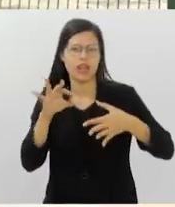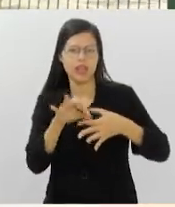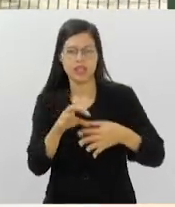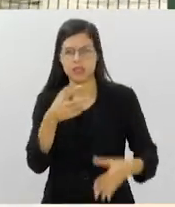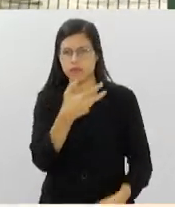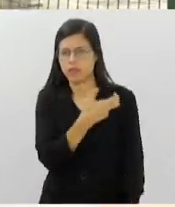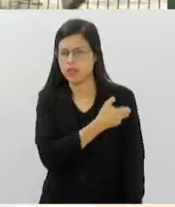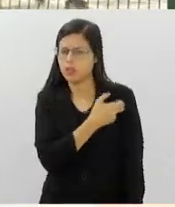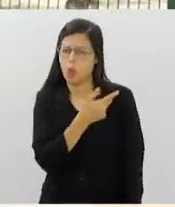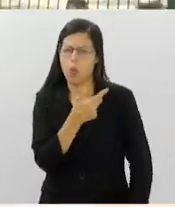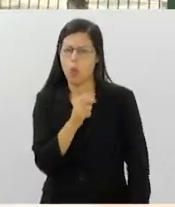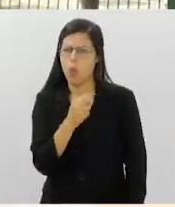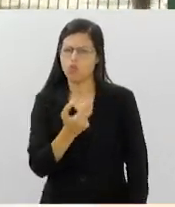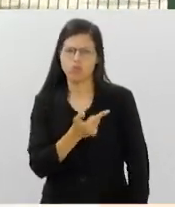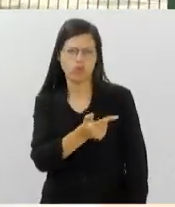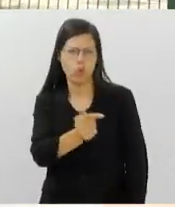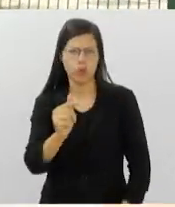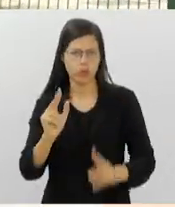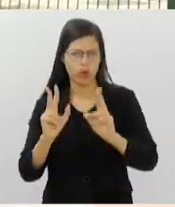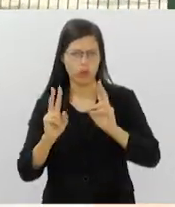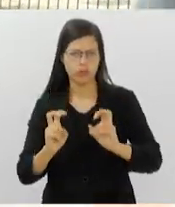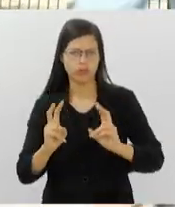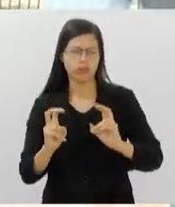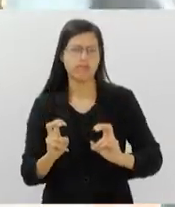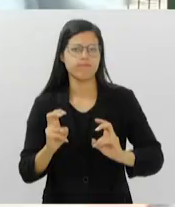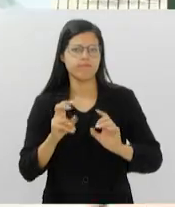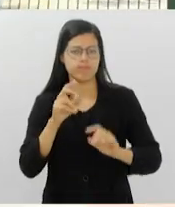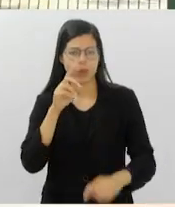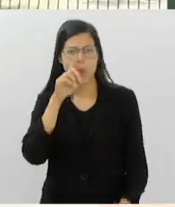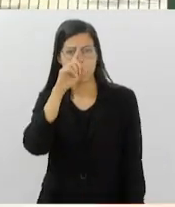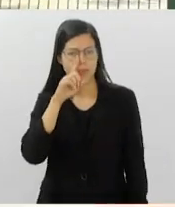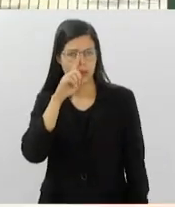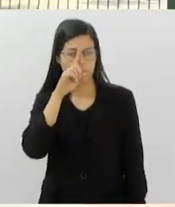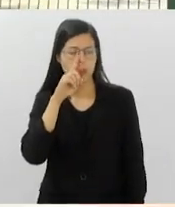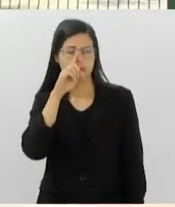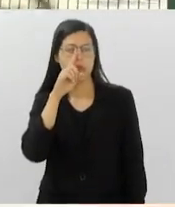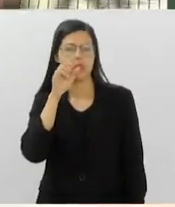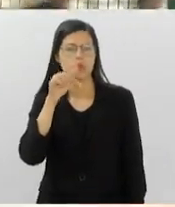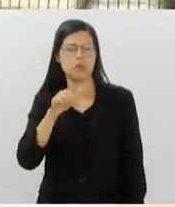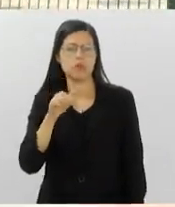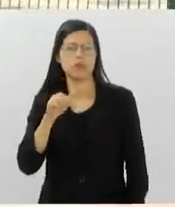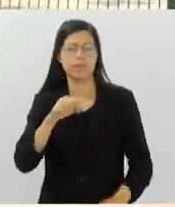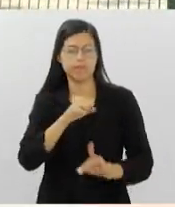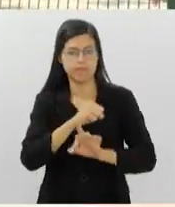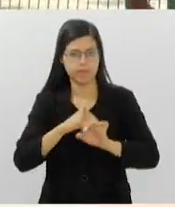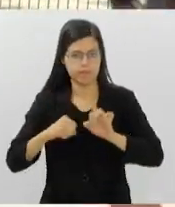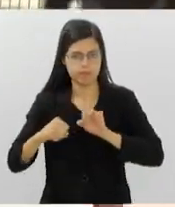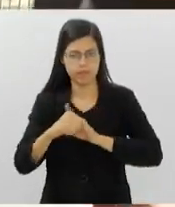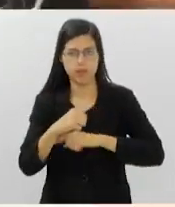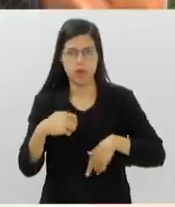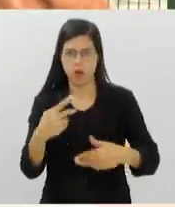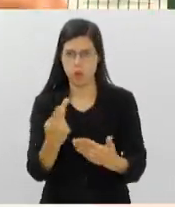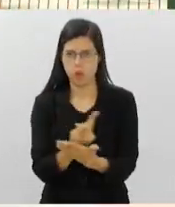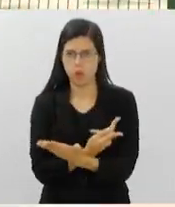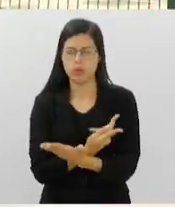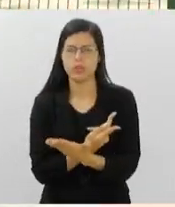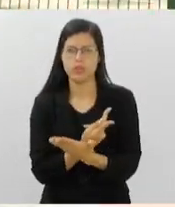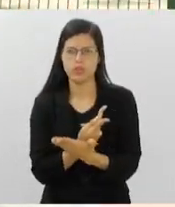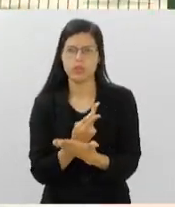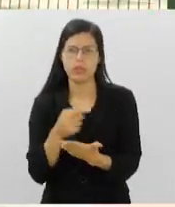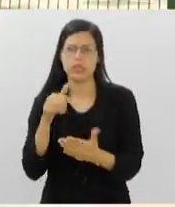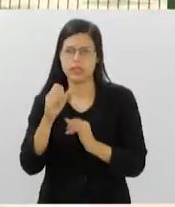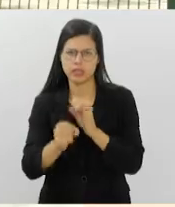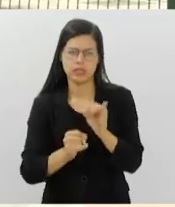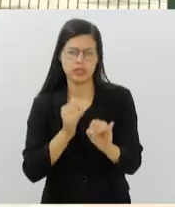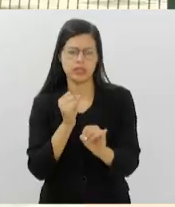assuntos que são danosos para a nossa sociedade aconteçam nesse ambiente digital. Então, acho